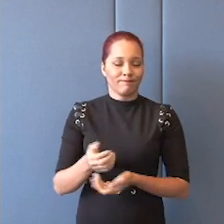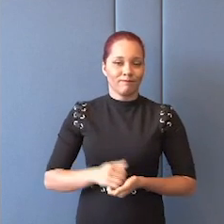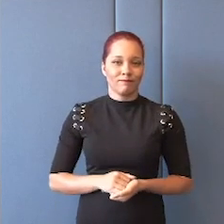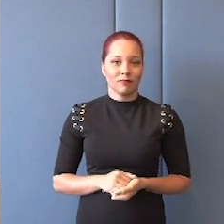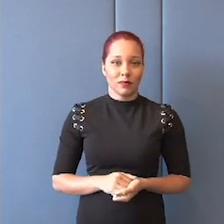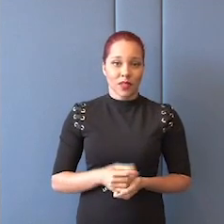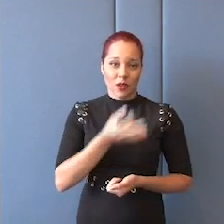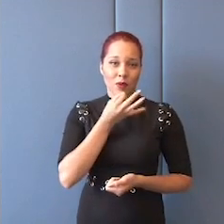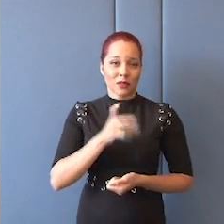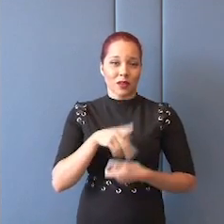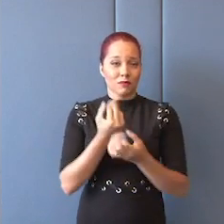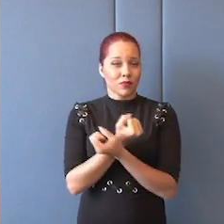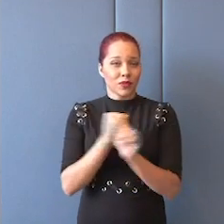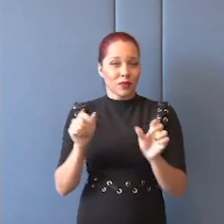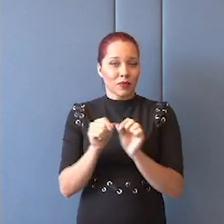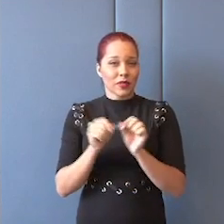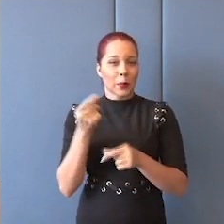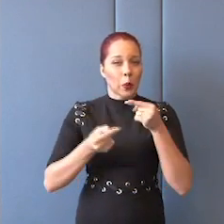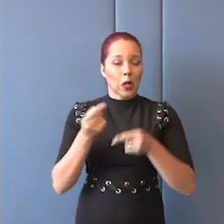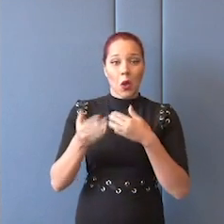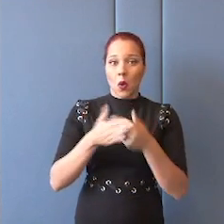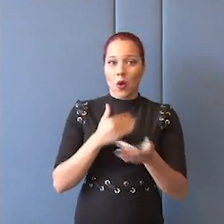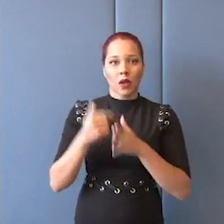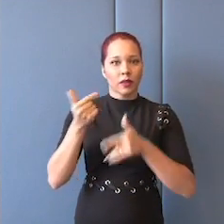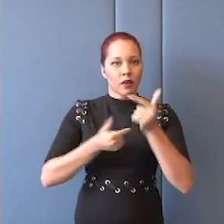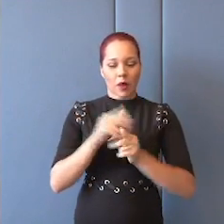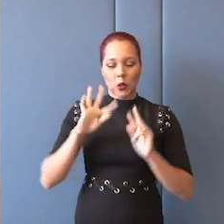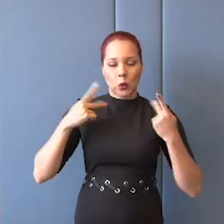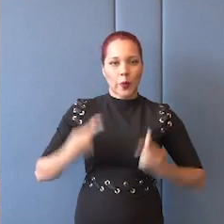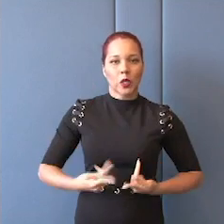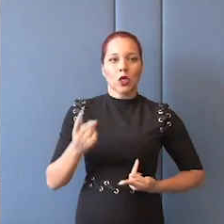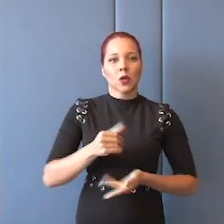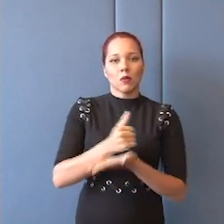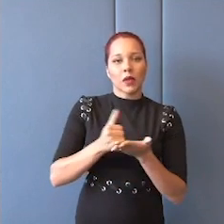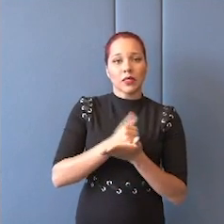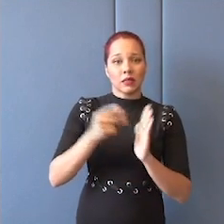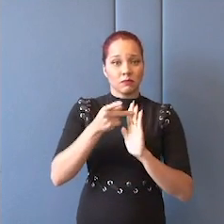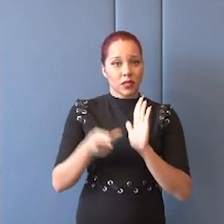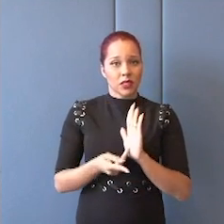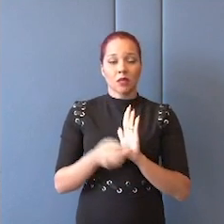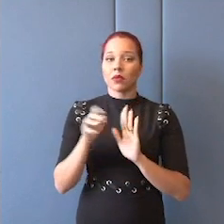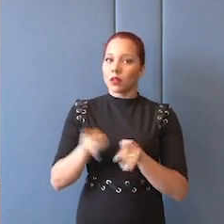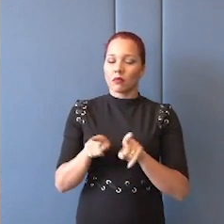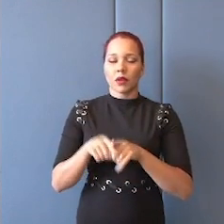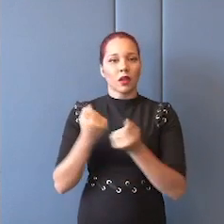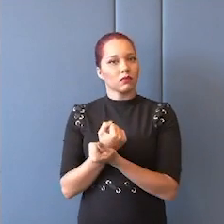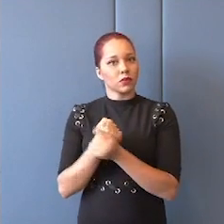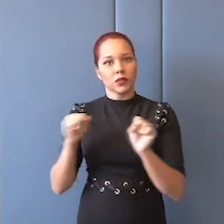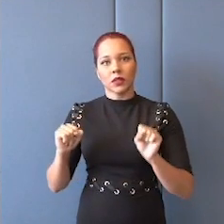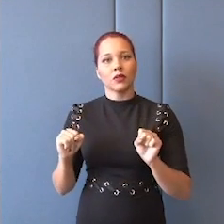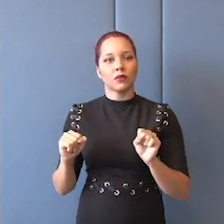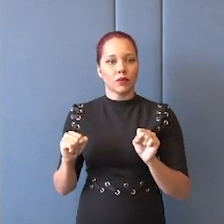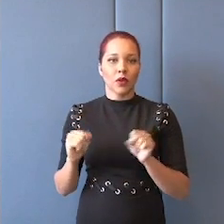Eu acho que é impossível fazer uma política externa ou qualquer atividade humana, simplesmente baseada em princípios, mas também é impossível e,